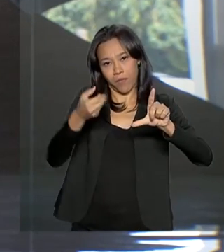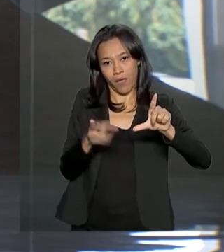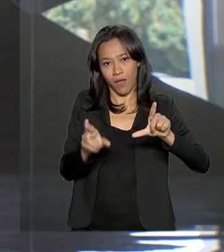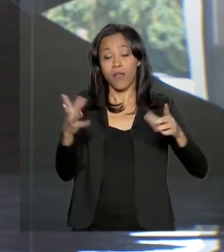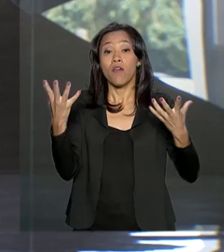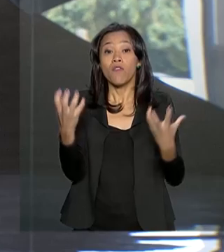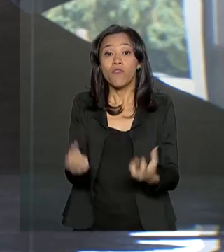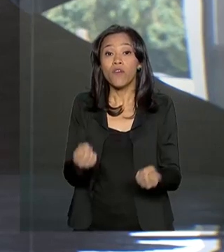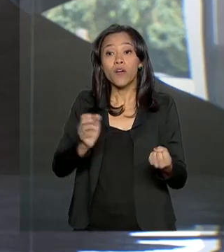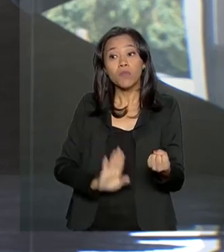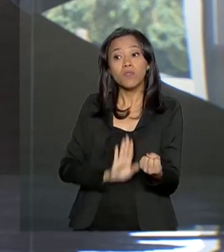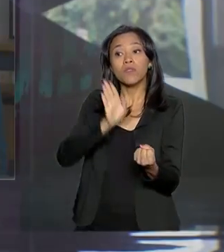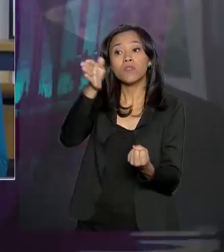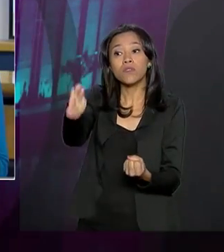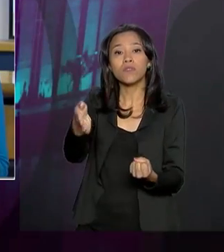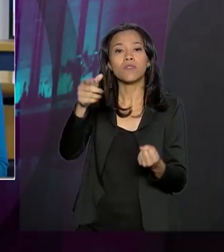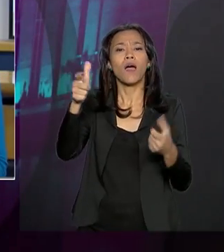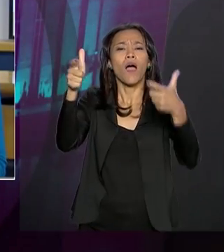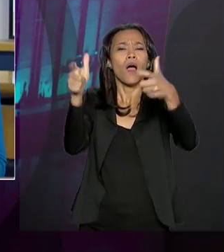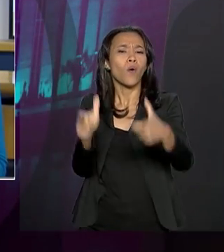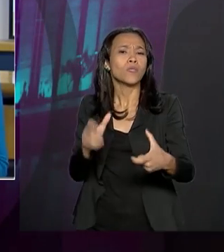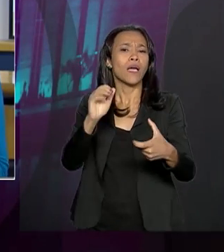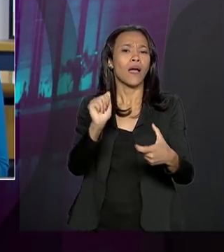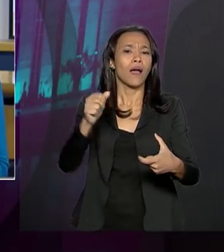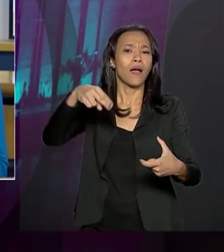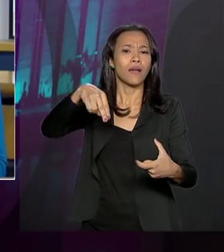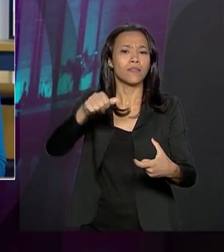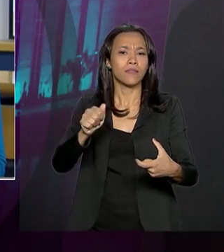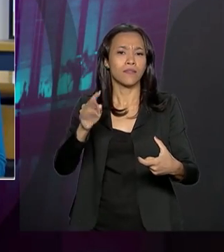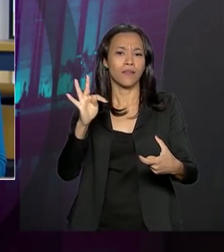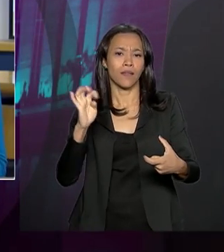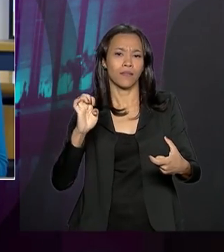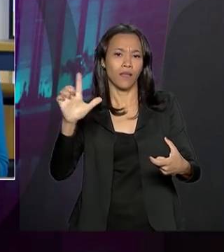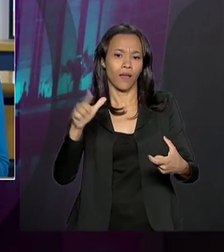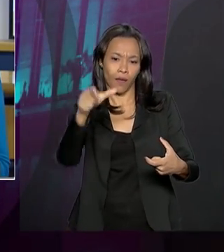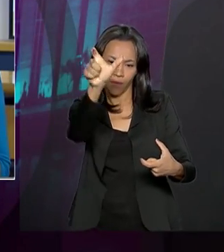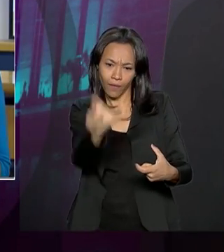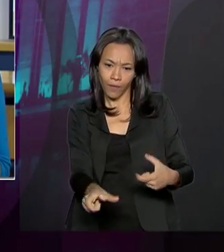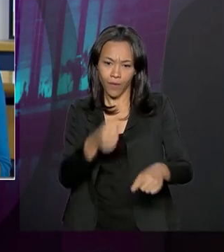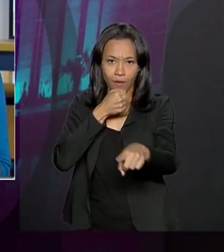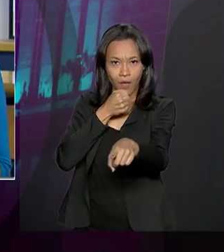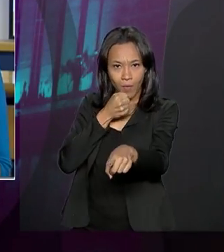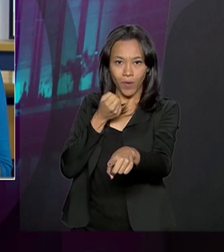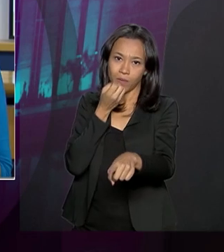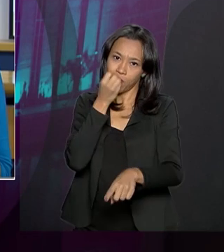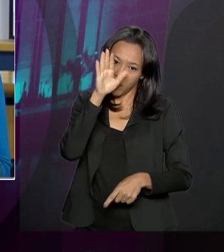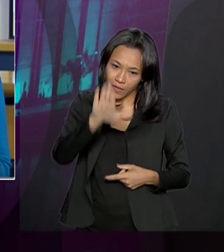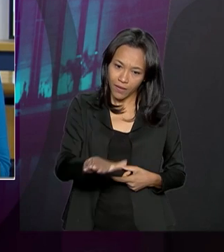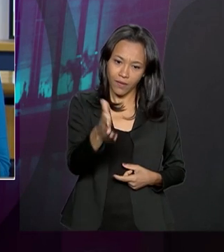direto à Anatel, onde está a repórter Gabriela Noronha. Gabriela, boa tarde para você.